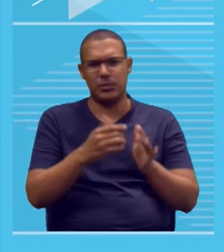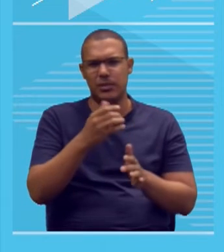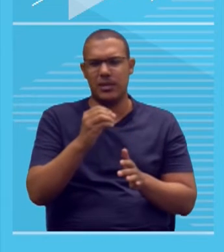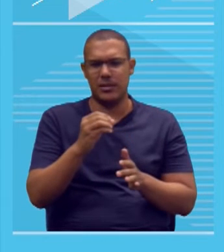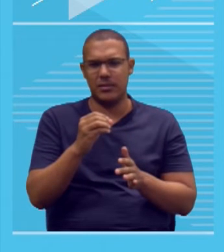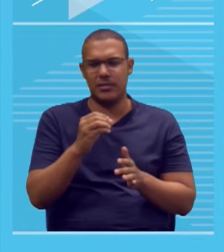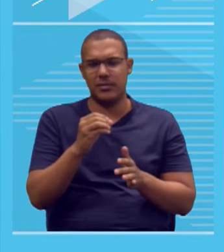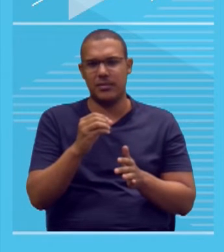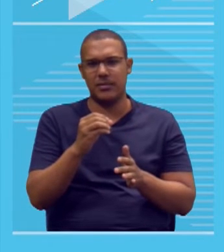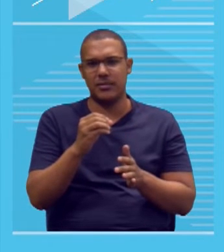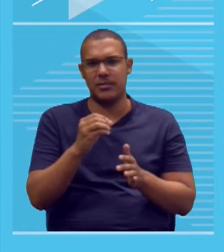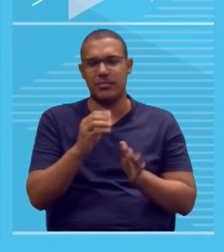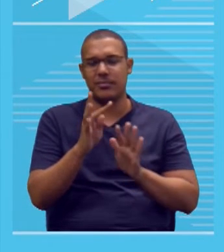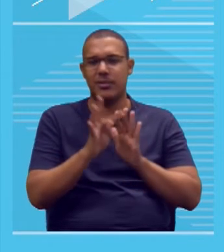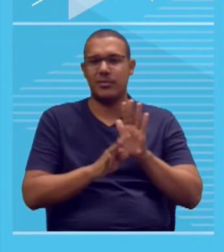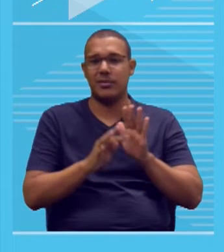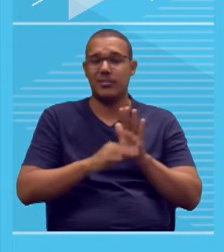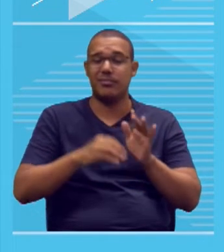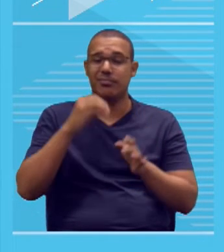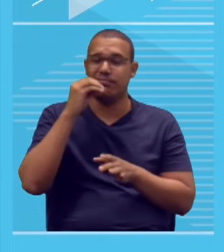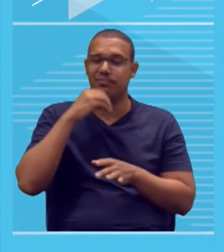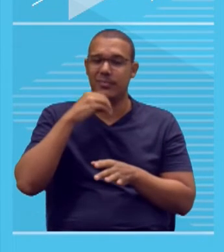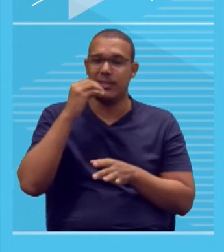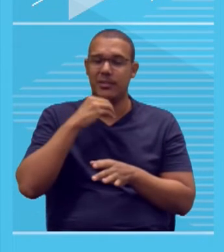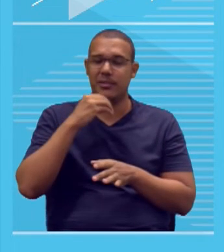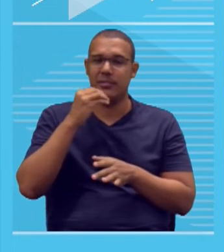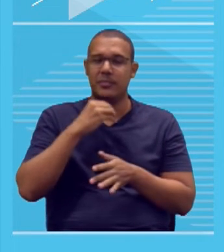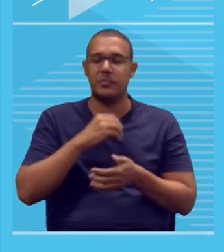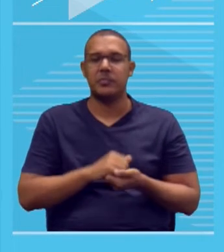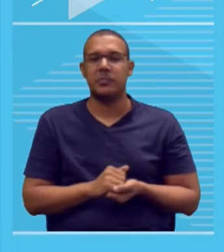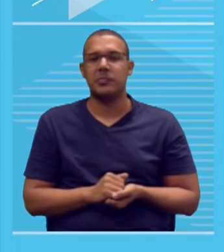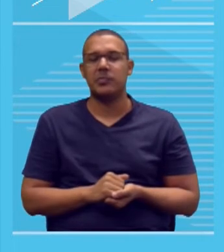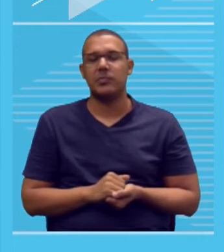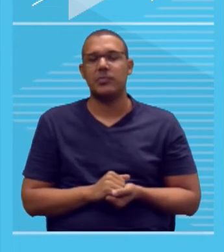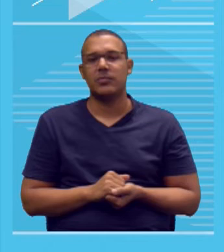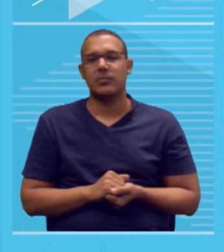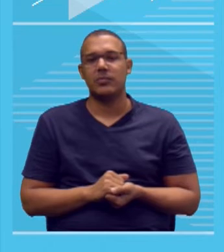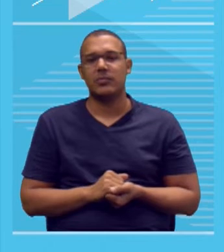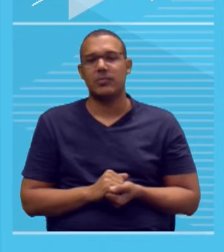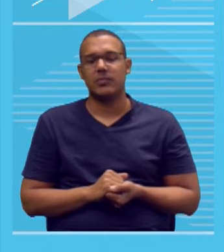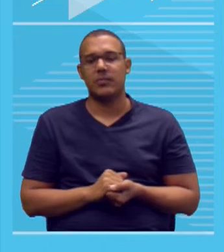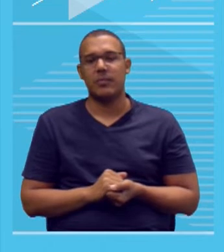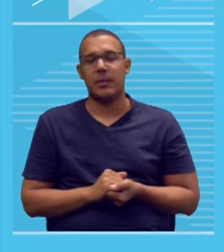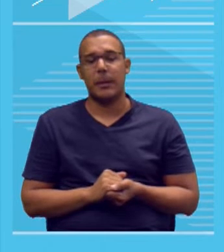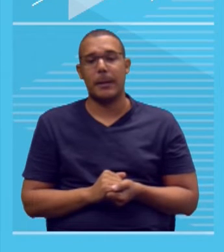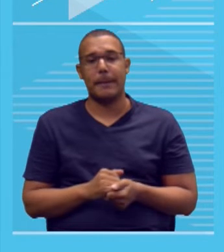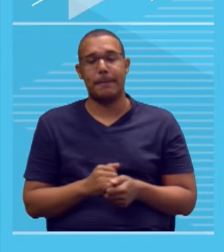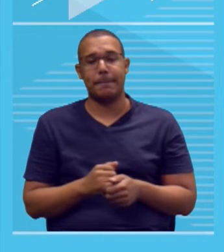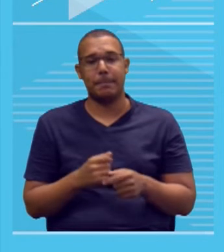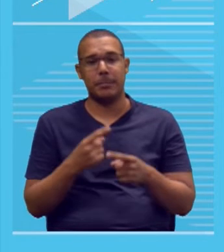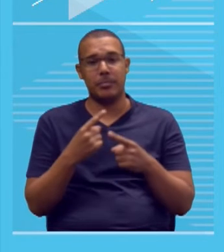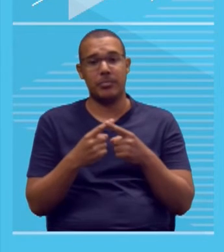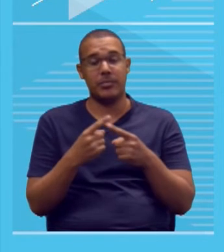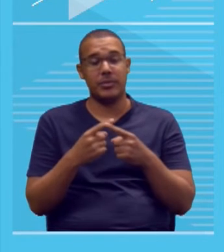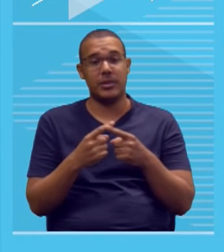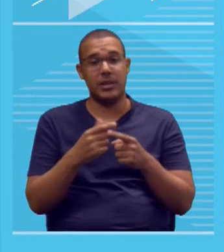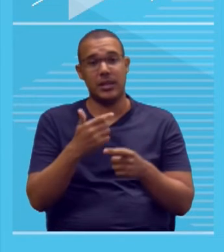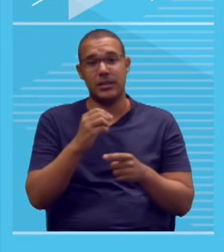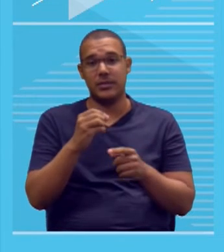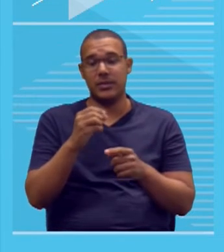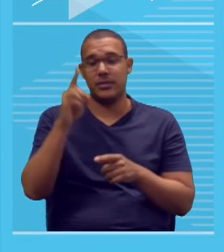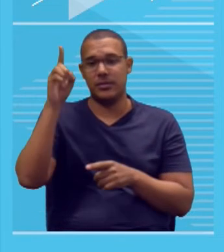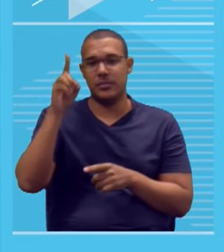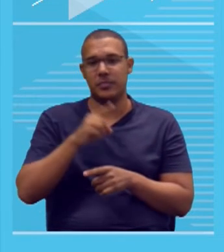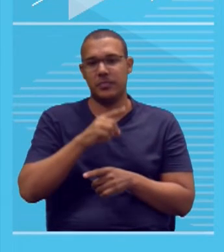sejam autorais, é um texto muito precário. Porque todas as linhas que você copiou, vão ser simplesmente desconsideradas.